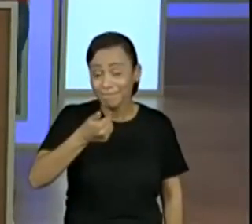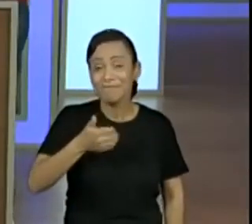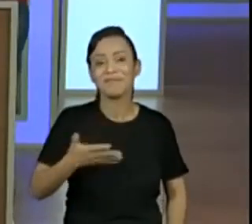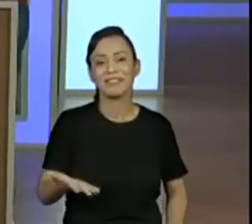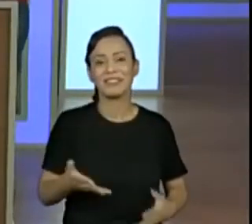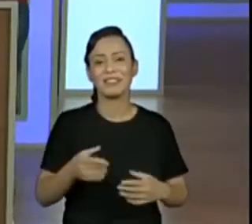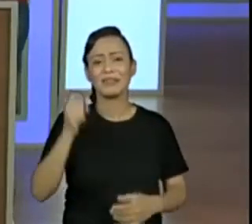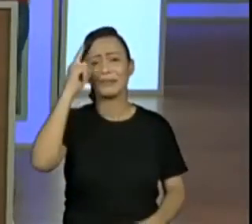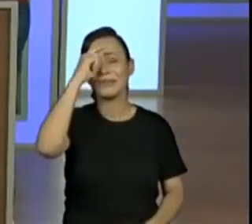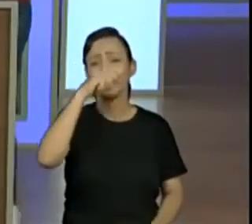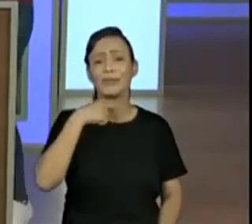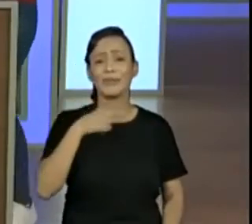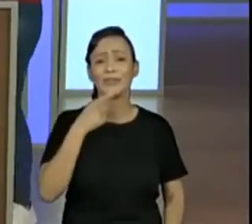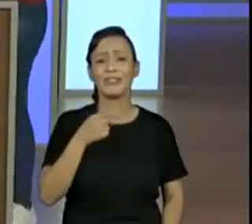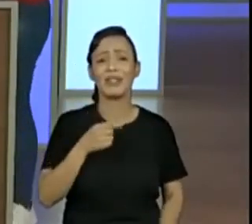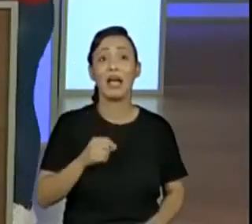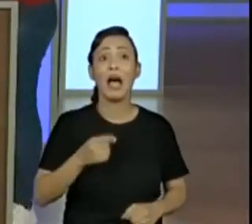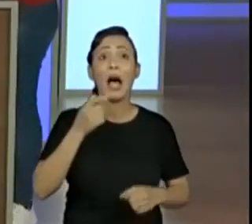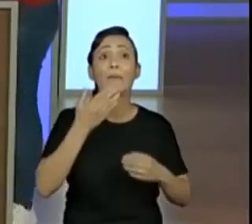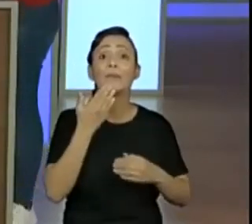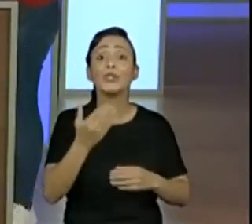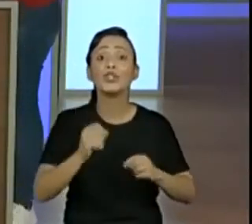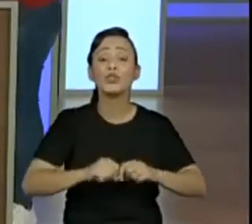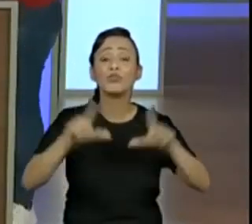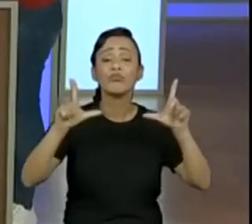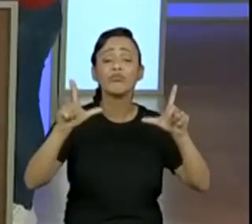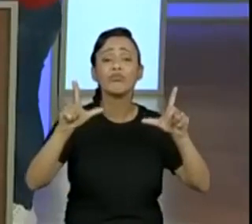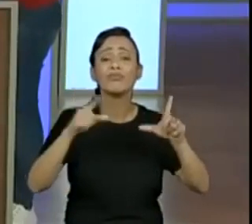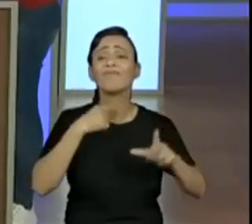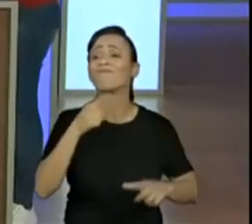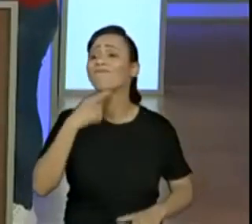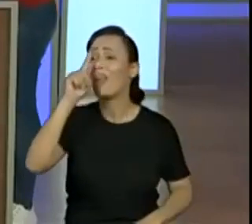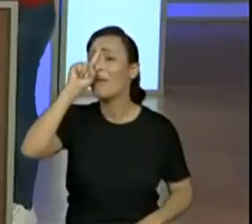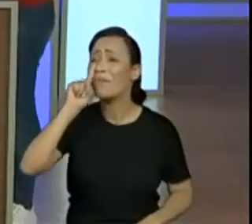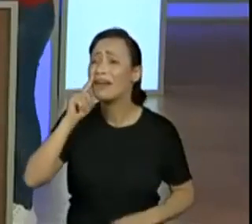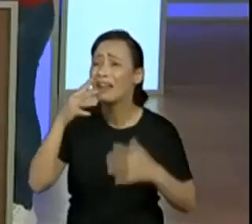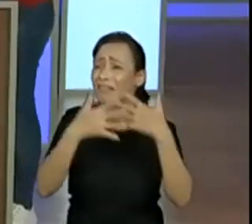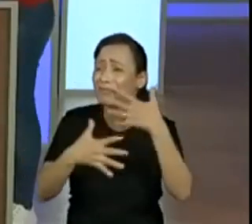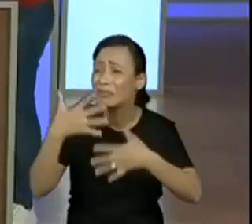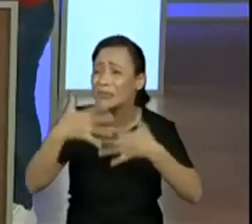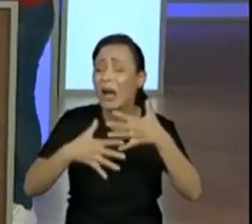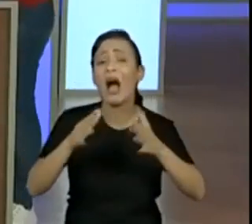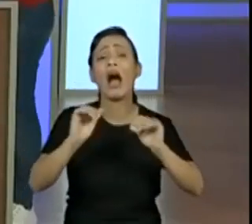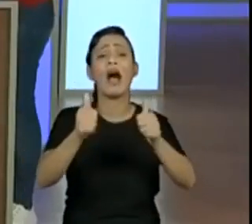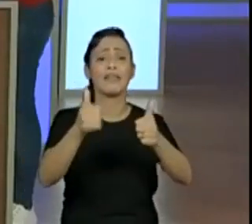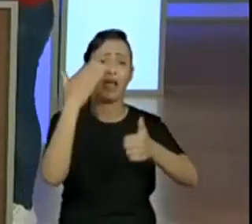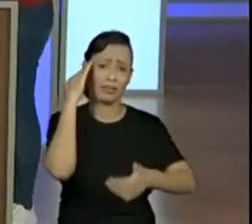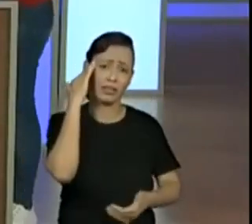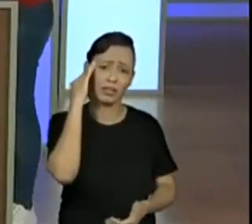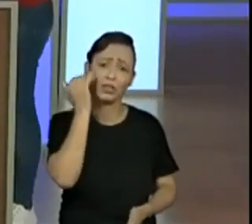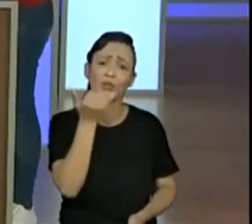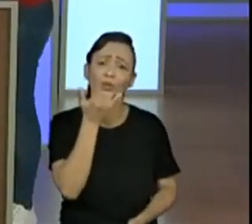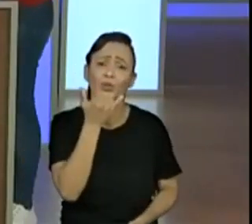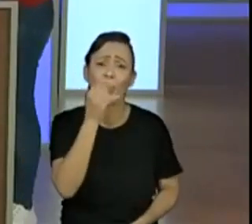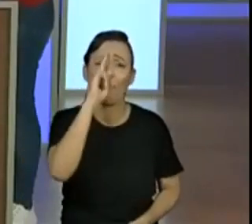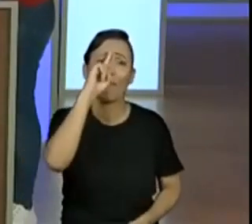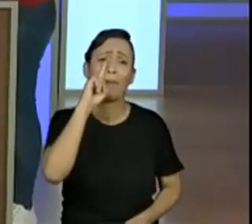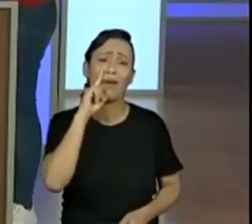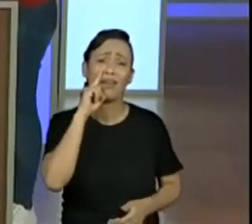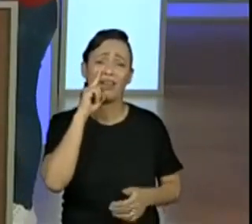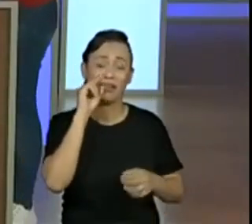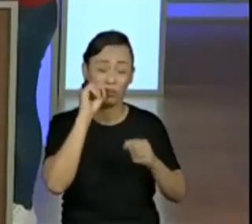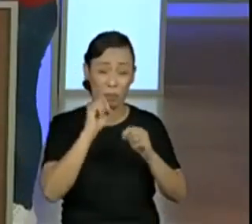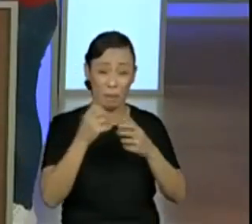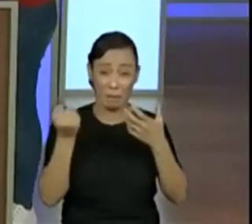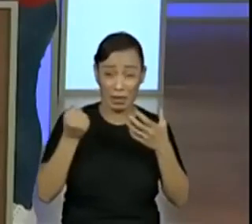Eles pediram... Não dá para ver a tela. A gente vai voltar aqui e fazer mais uma vez. amarelinho, né? É. Mas a gente faz mais uma vez com outro